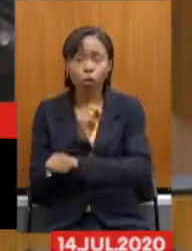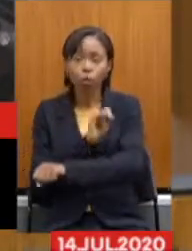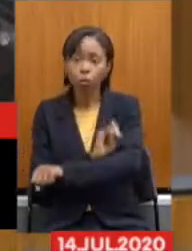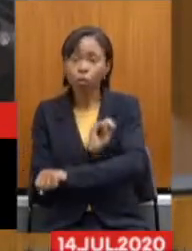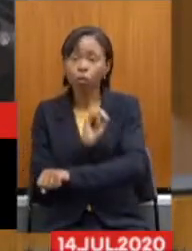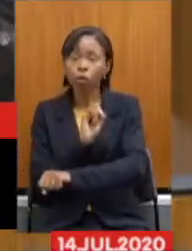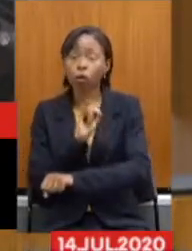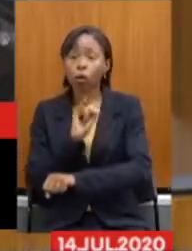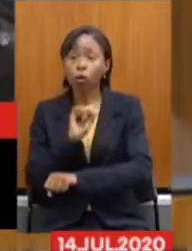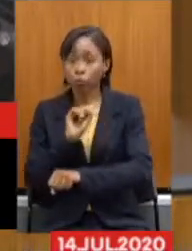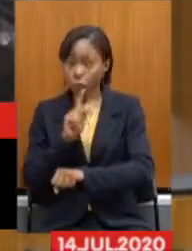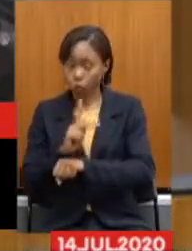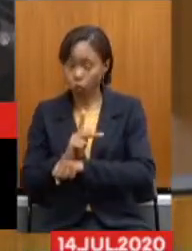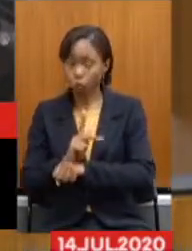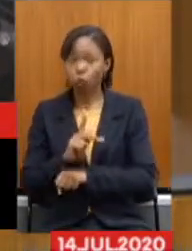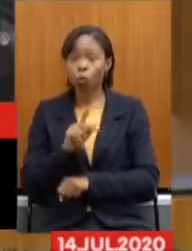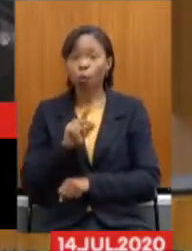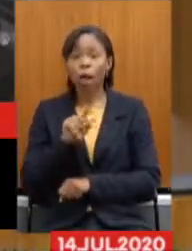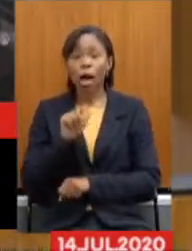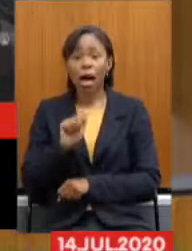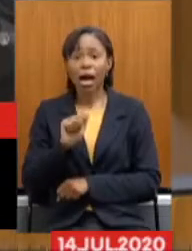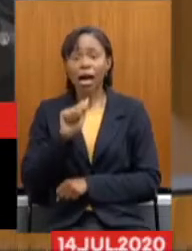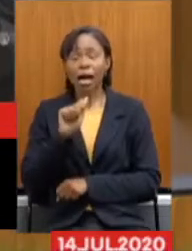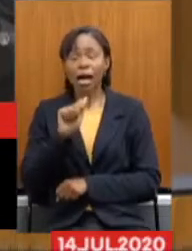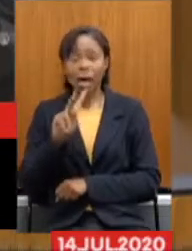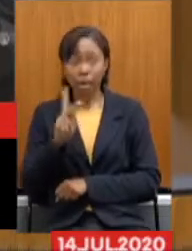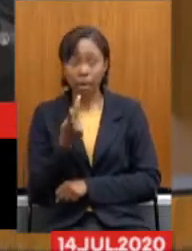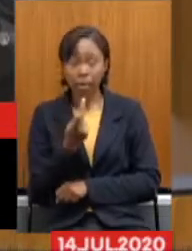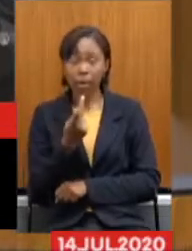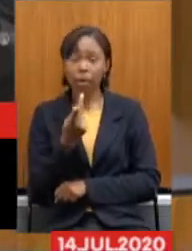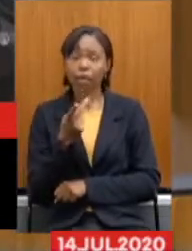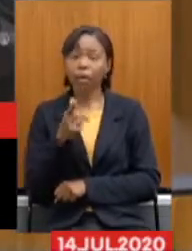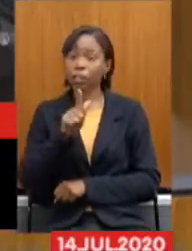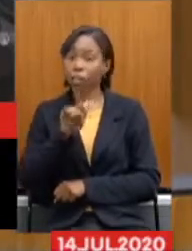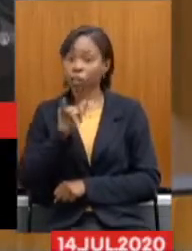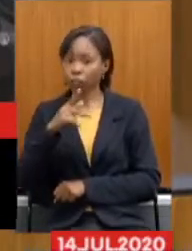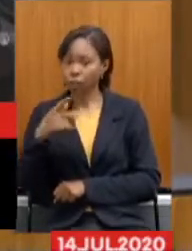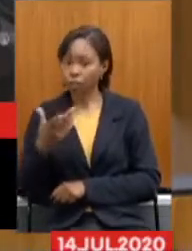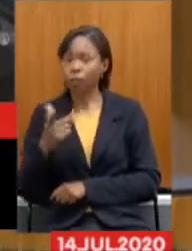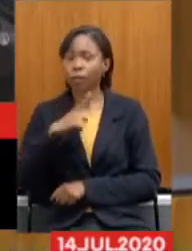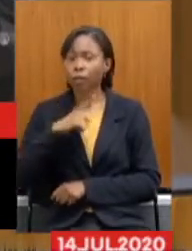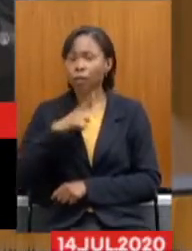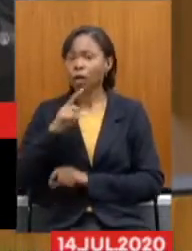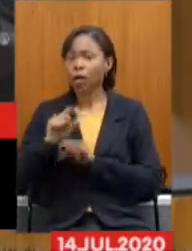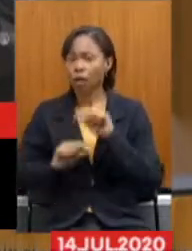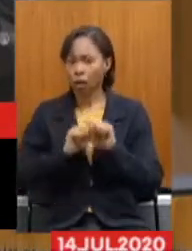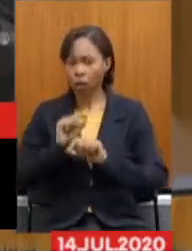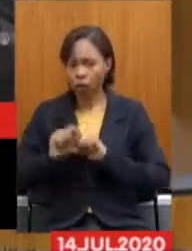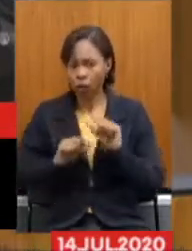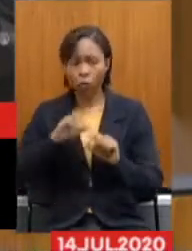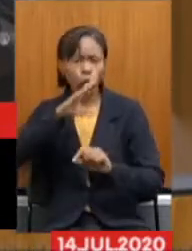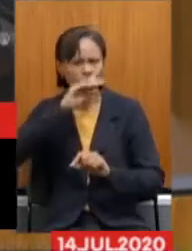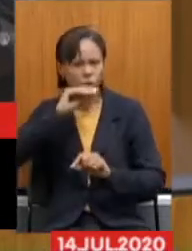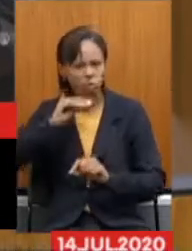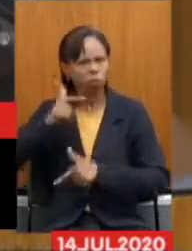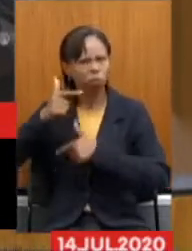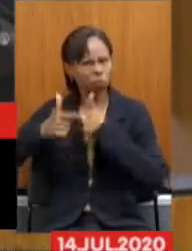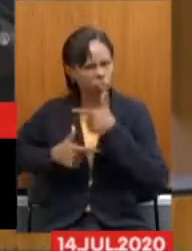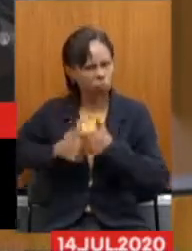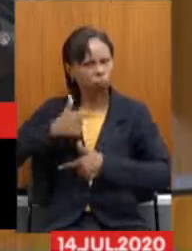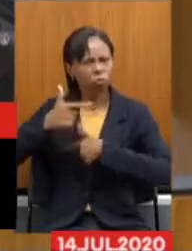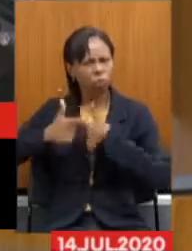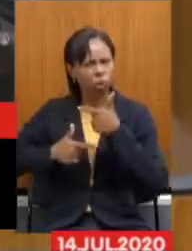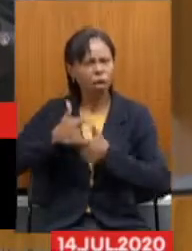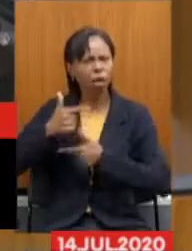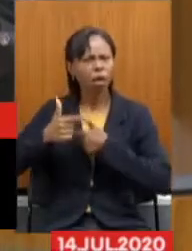HGIP Tem aquilo Que mais Engradece O estado Seus servidores Dedicados Zelosos E com seus trabalhos